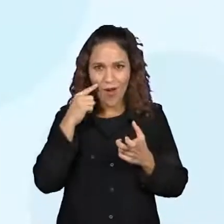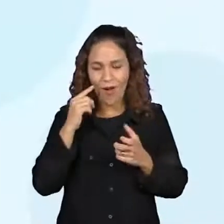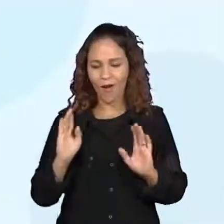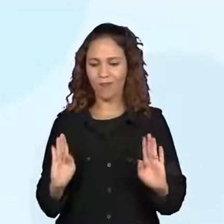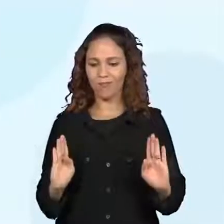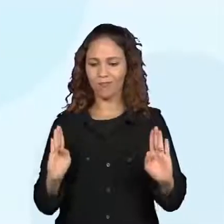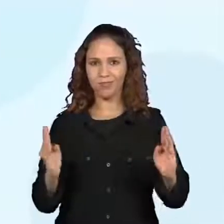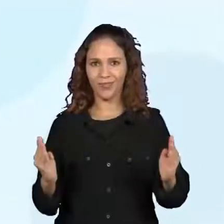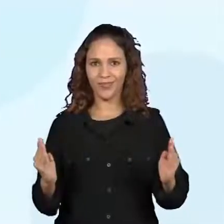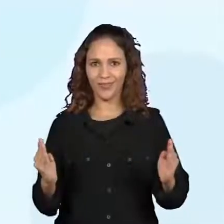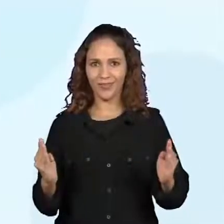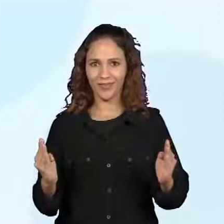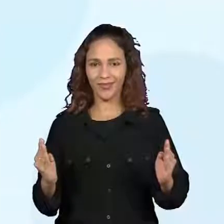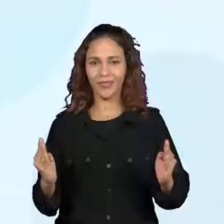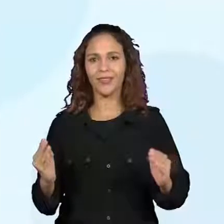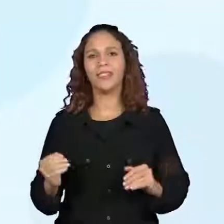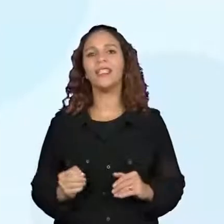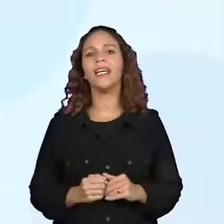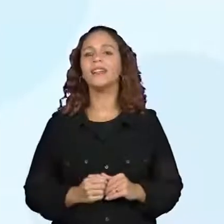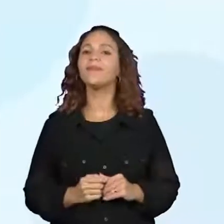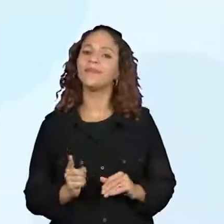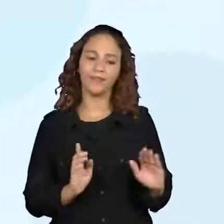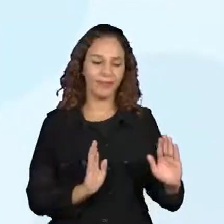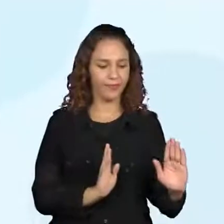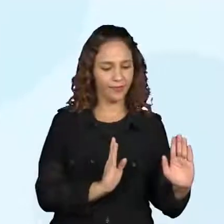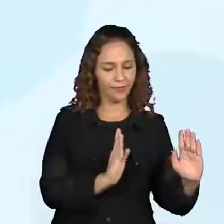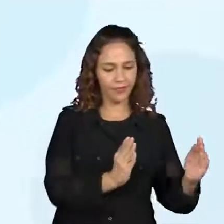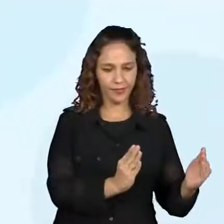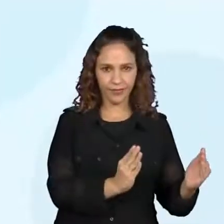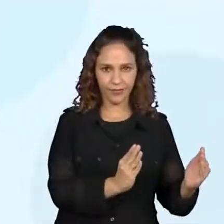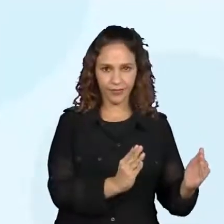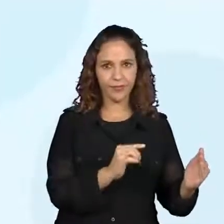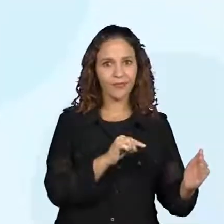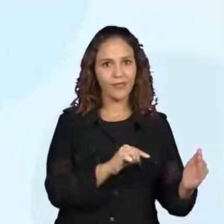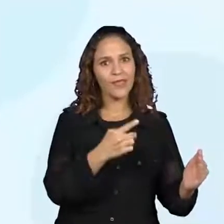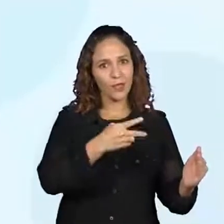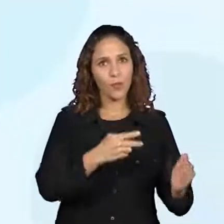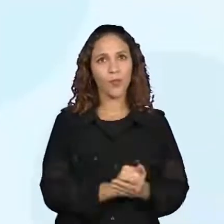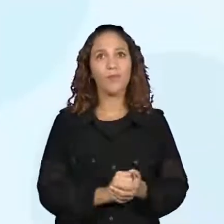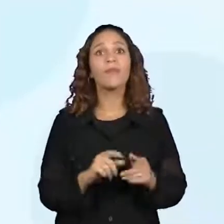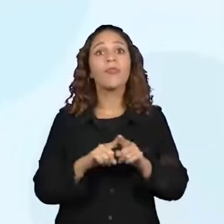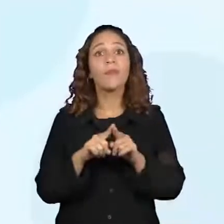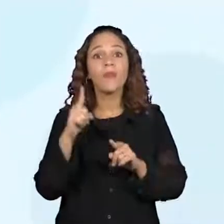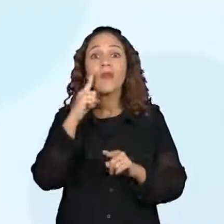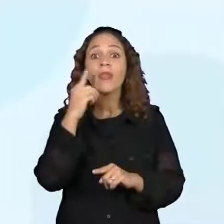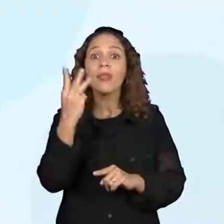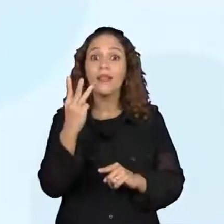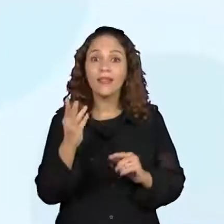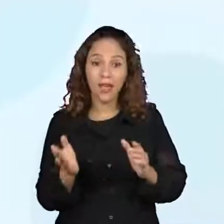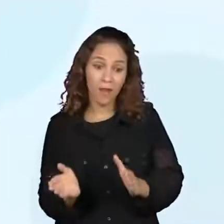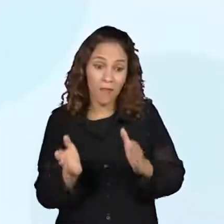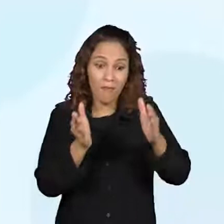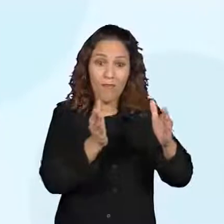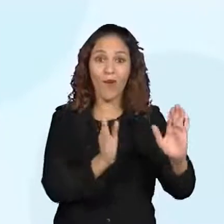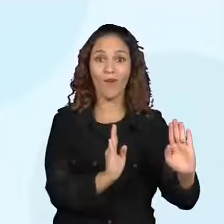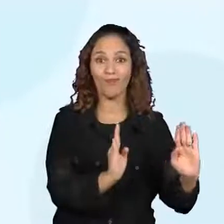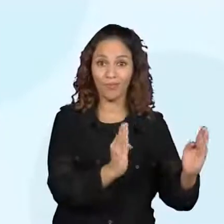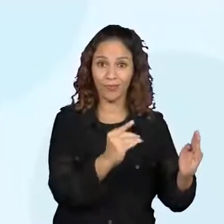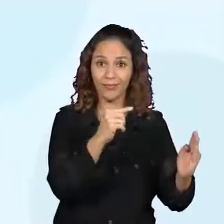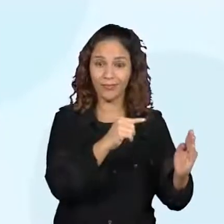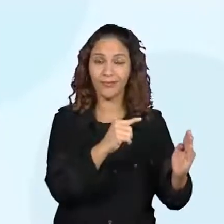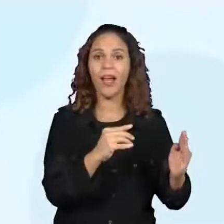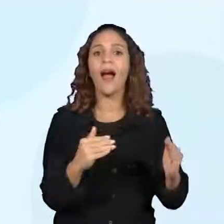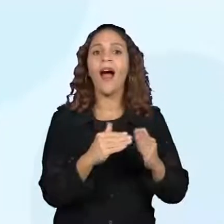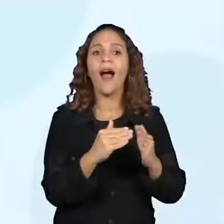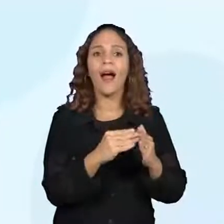o quarteirão e algumas coisas que tem ali próximo. E tem um sobrado na terceira quadra aí dessa rua.